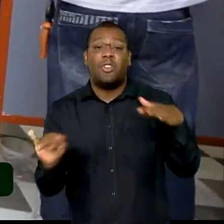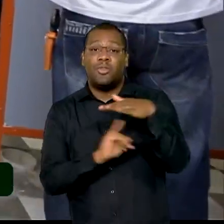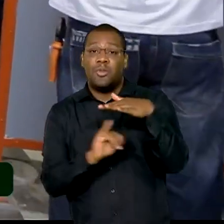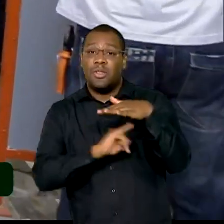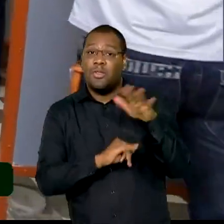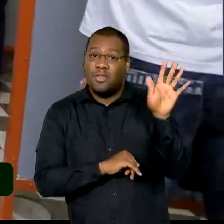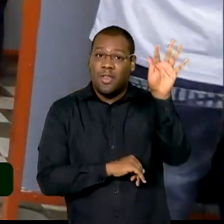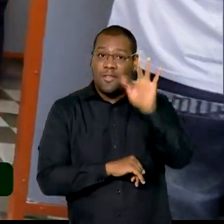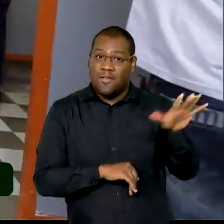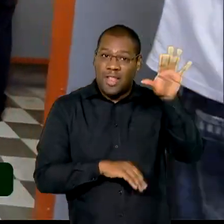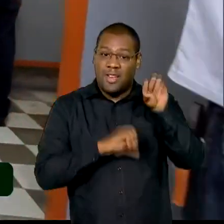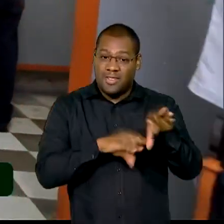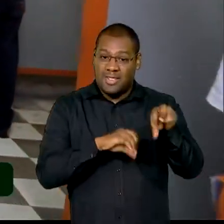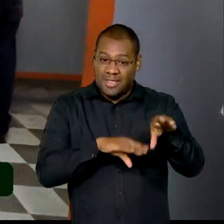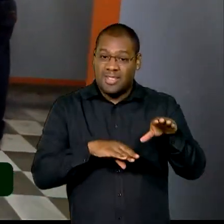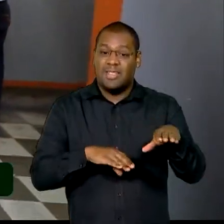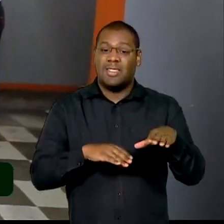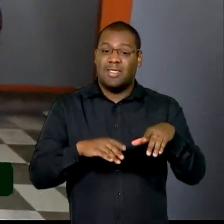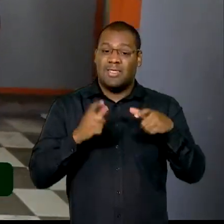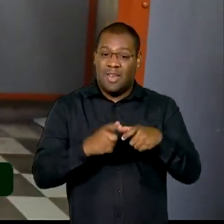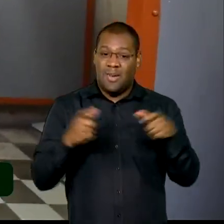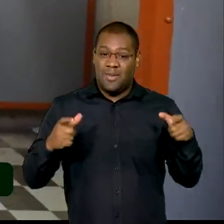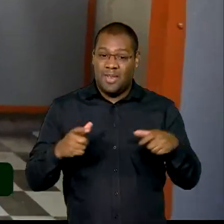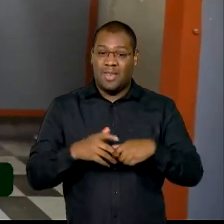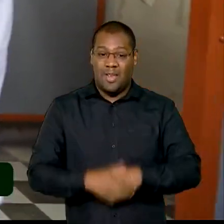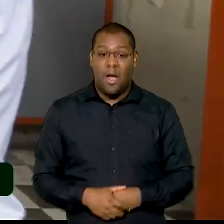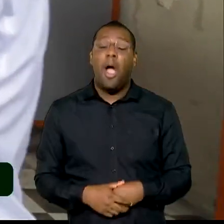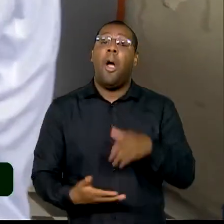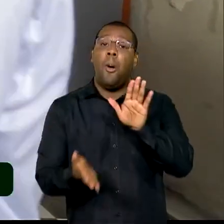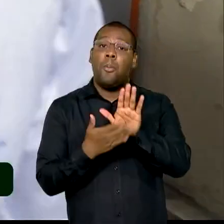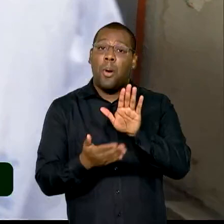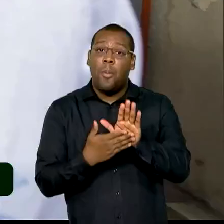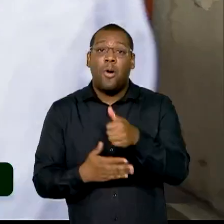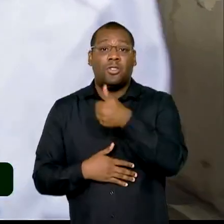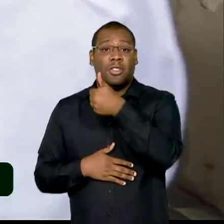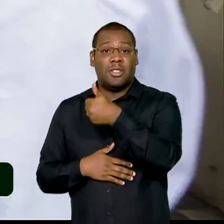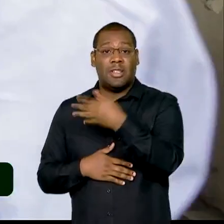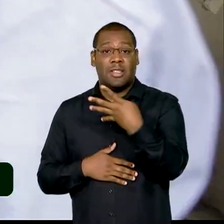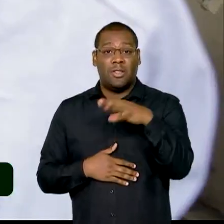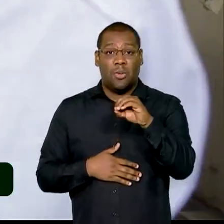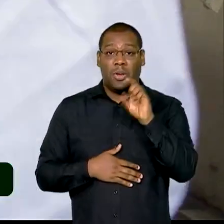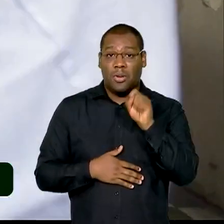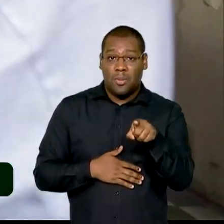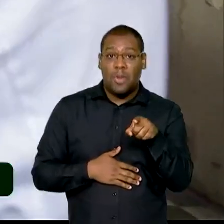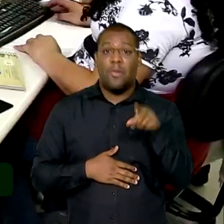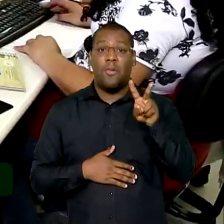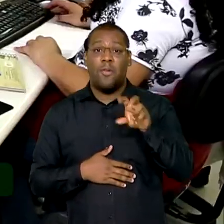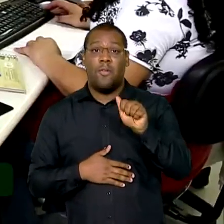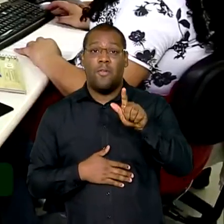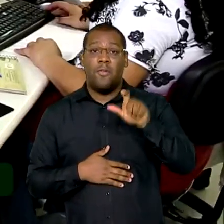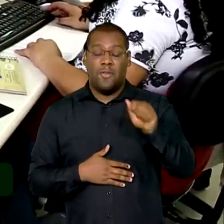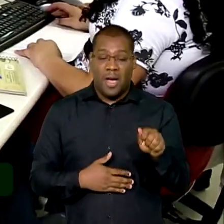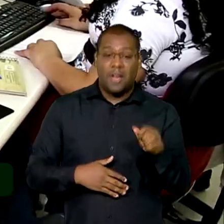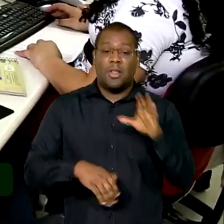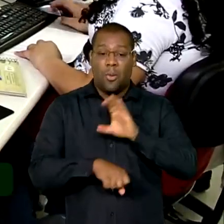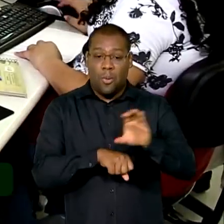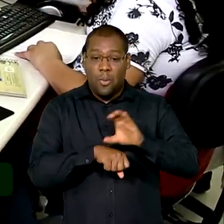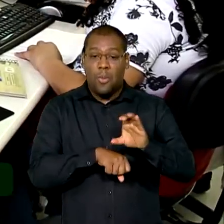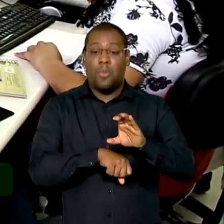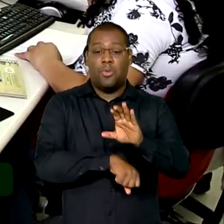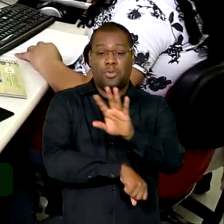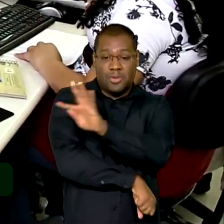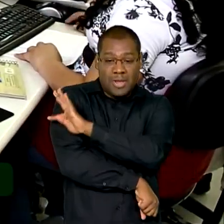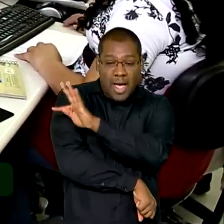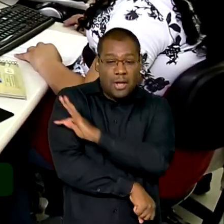funcionamento, o Brasil vai ter mais 140 mil vagas em cursos técnicos nas áreas de educação, ciência e tecnologia.